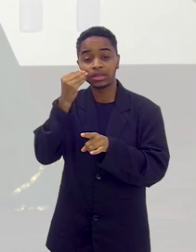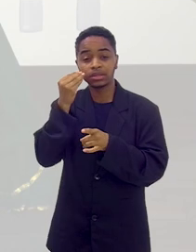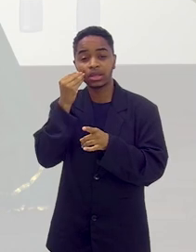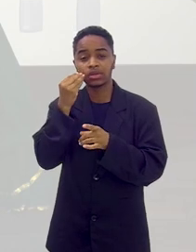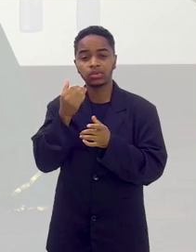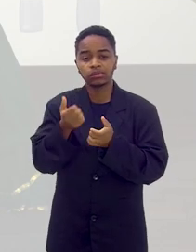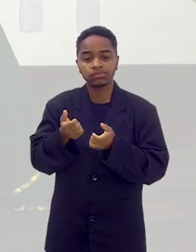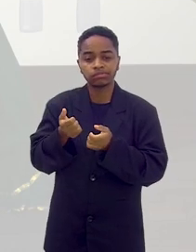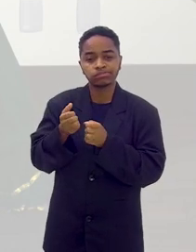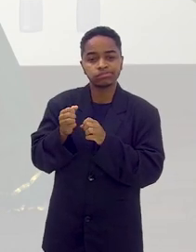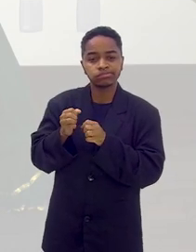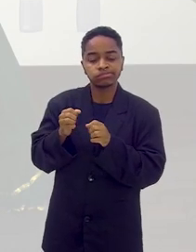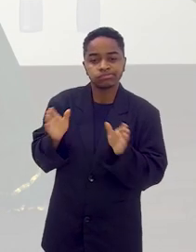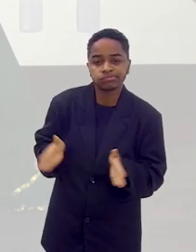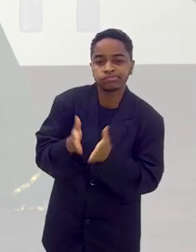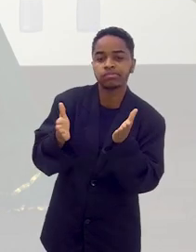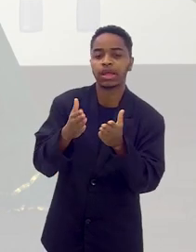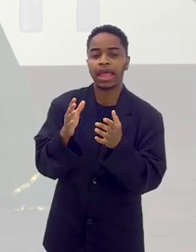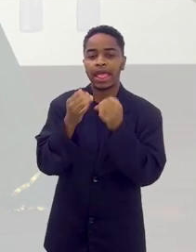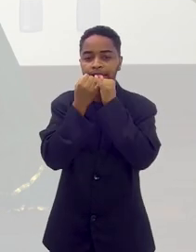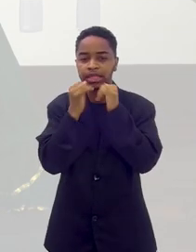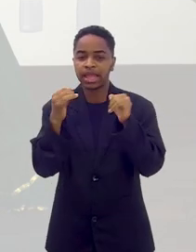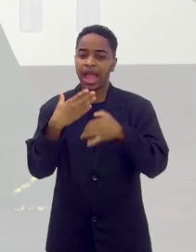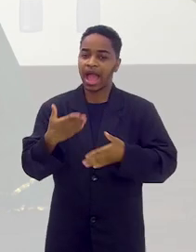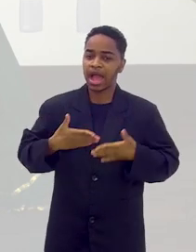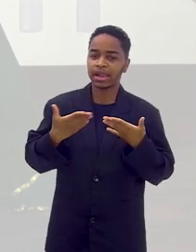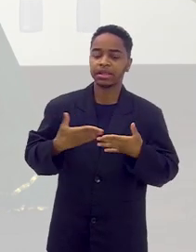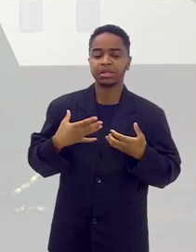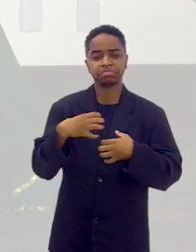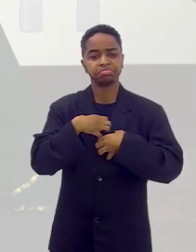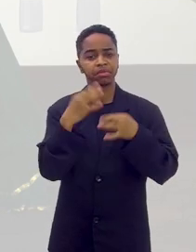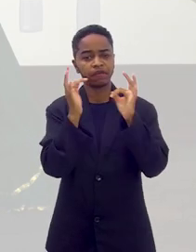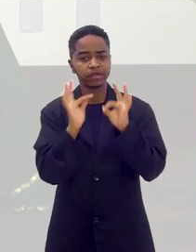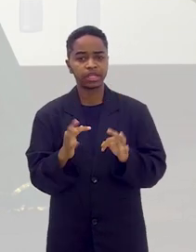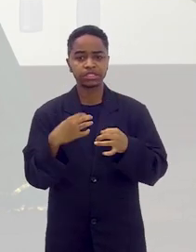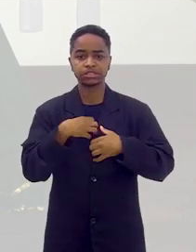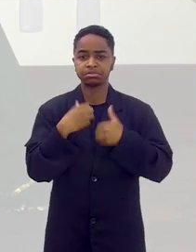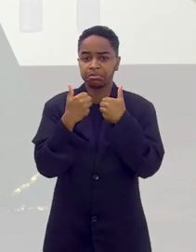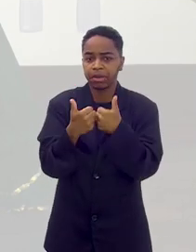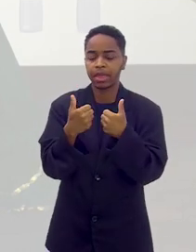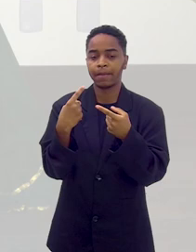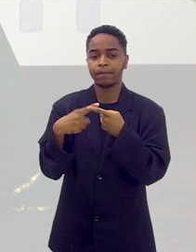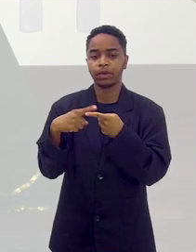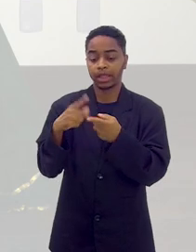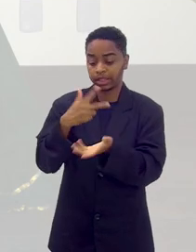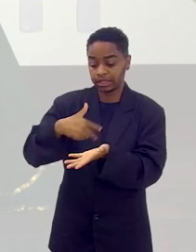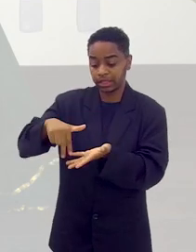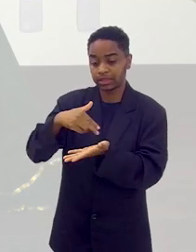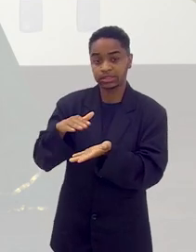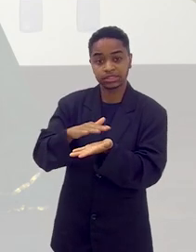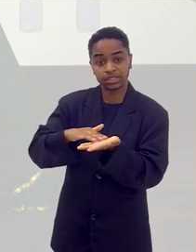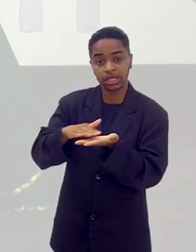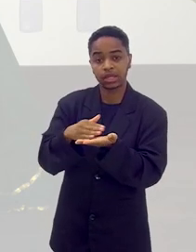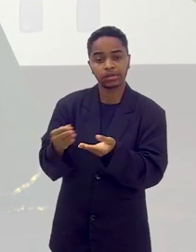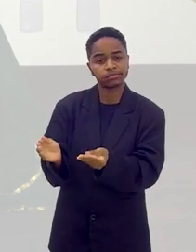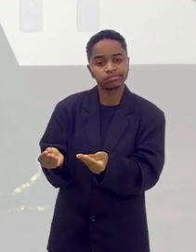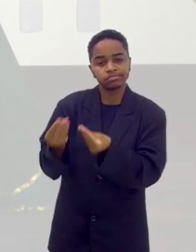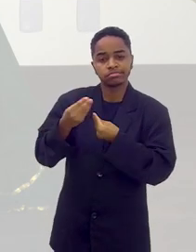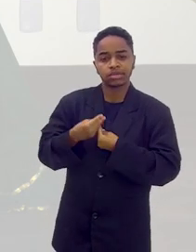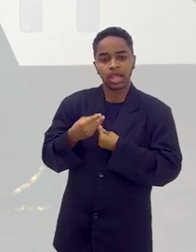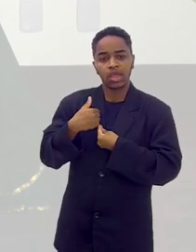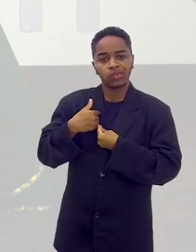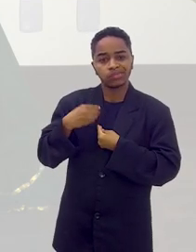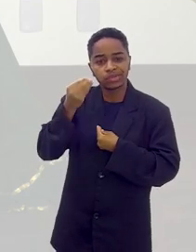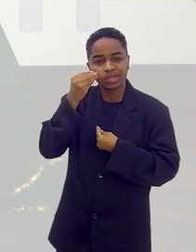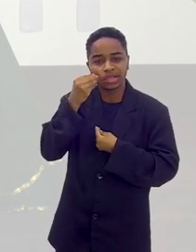tentando passar essa energia de alegria, de felicidade, de bem-estar que a dança cigana me proporciona para quem está